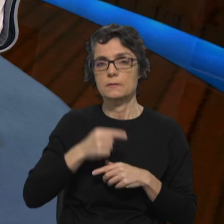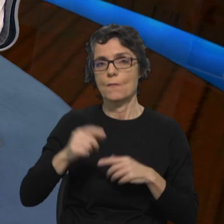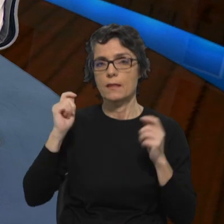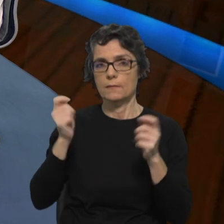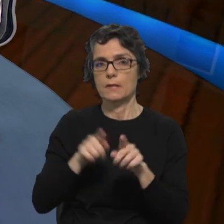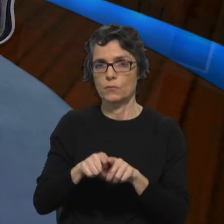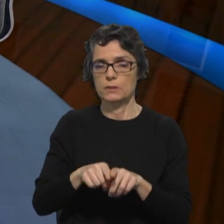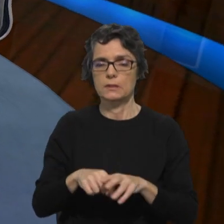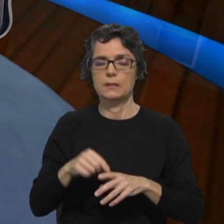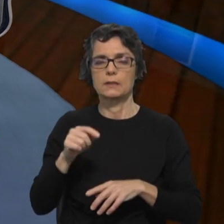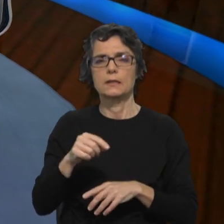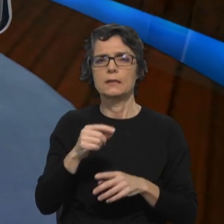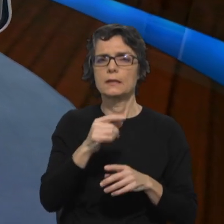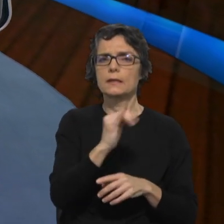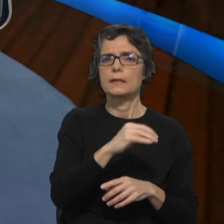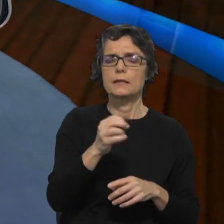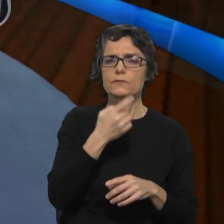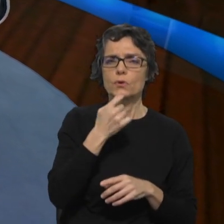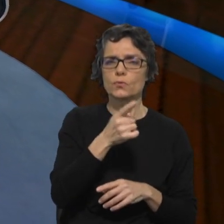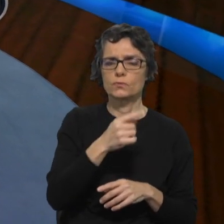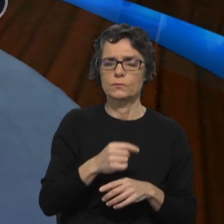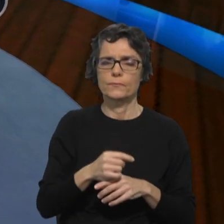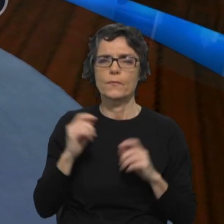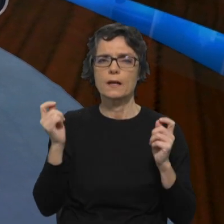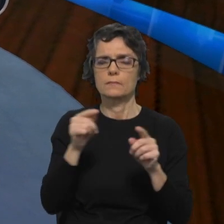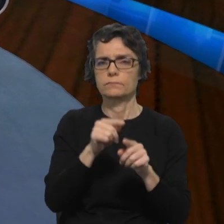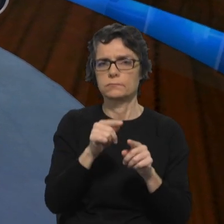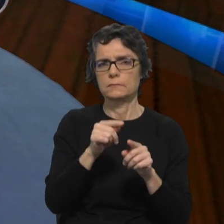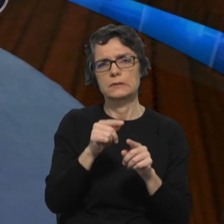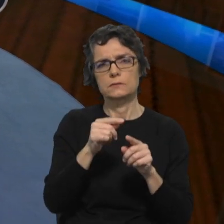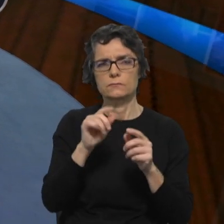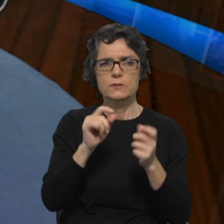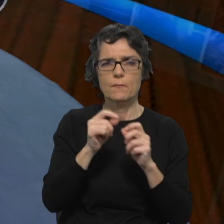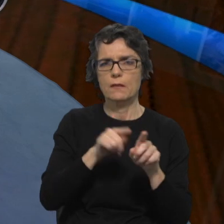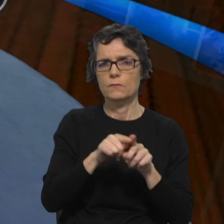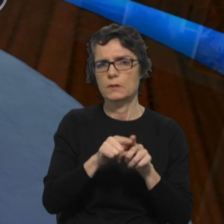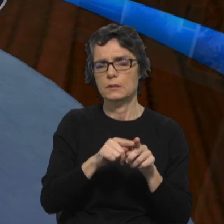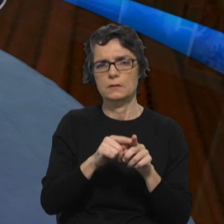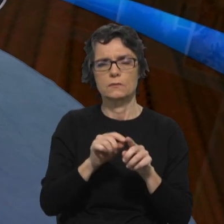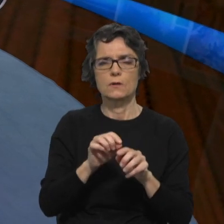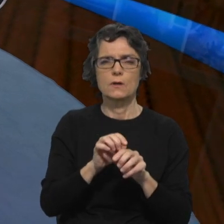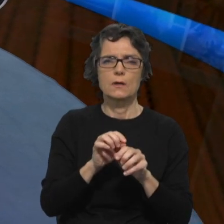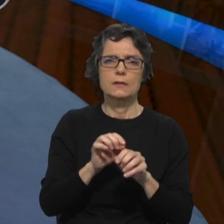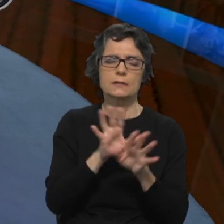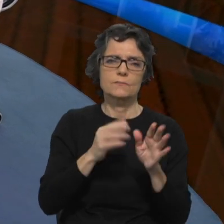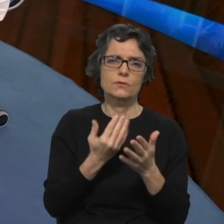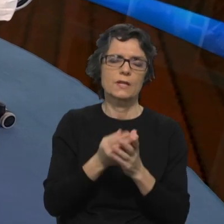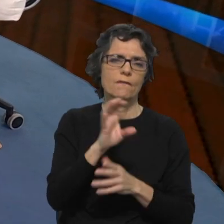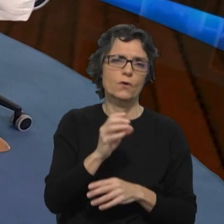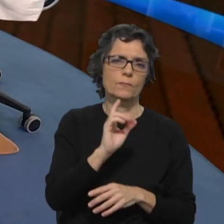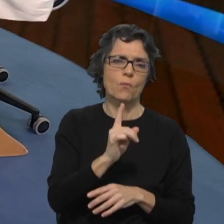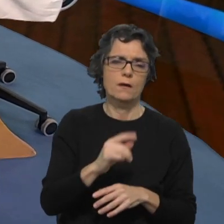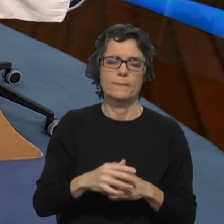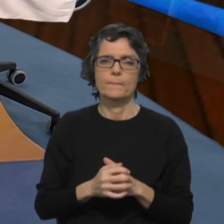começava por si, o é que esta campanha deve ter para ser, de facto, esclarecedora e, sobretudo, motivar ao voto? Boa tarde, Paulo.